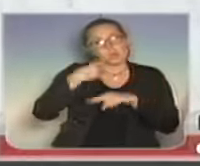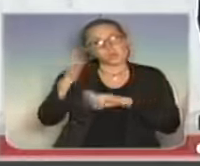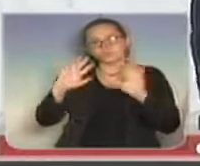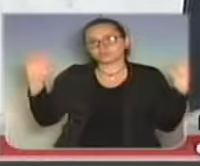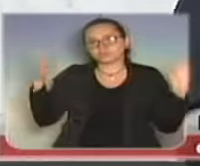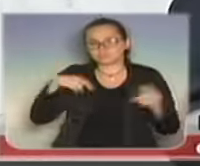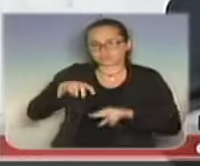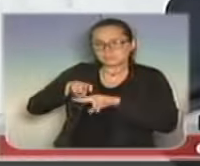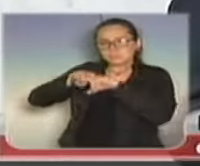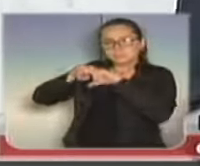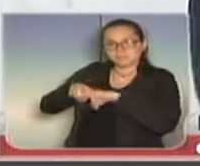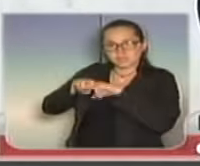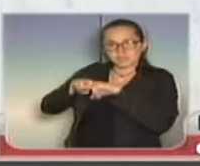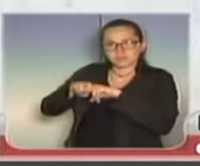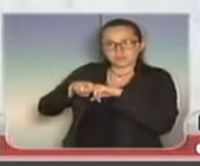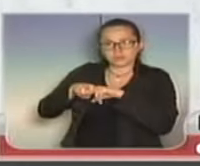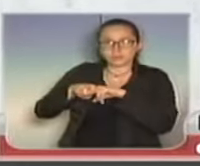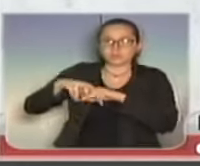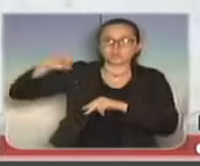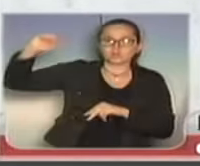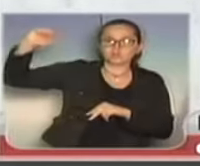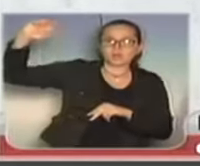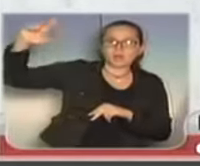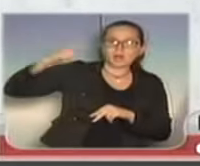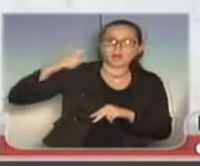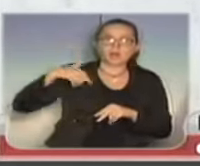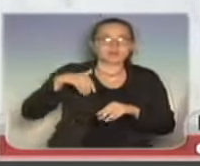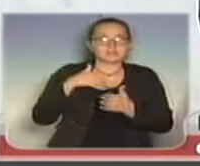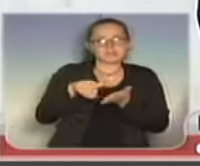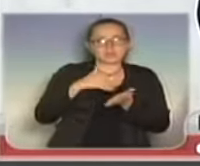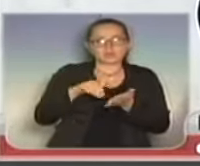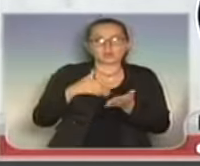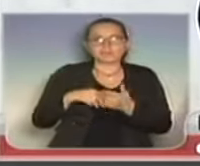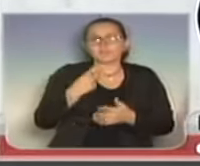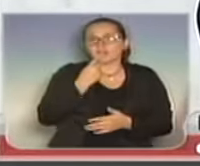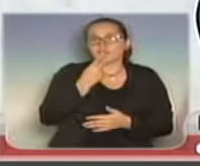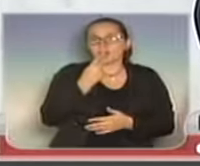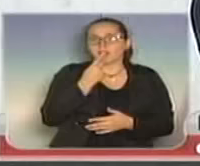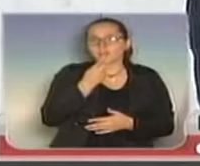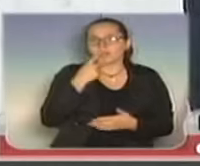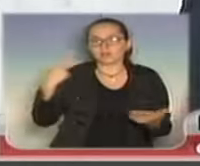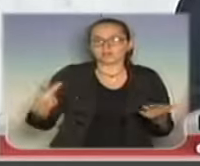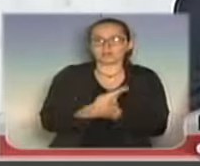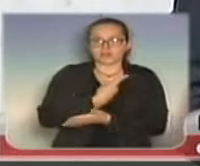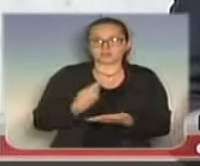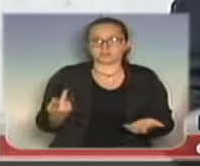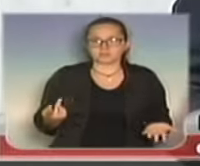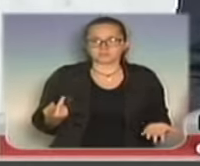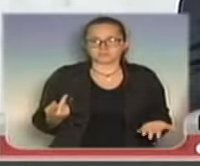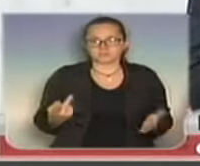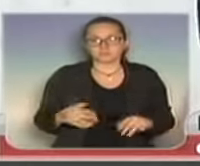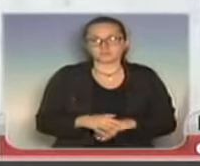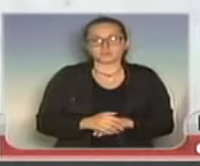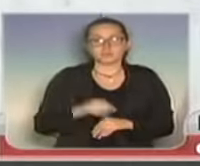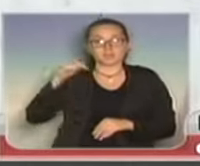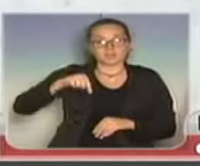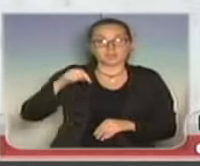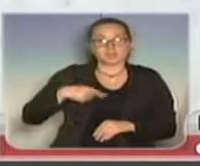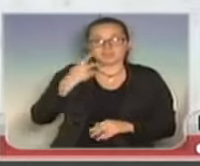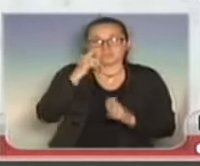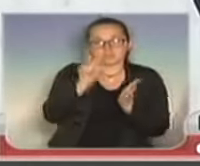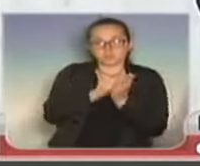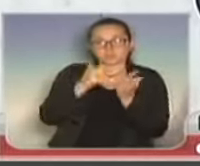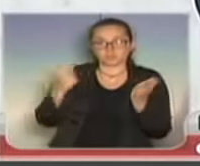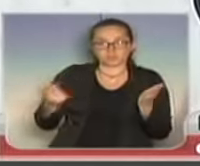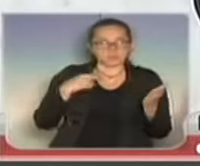sentado debaixo de um ar-condicionado no seu escritório e fica metendo o bico na ocorrência dos outros. E aqui nesse jornal está bem